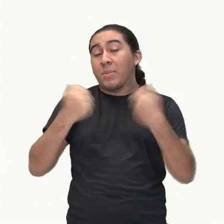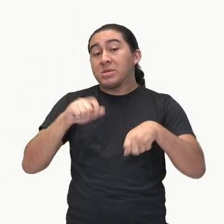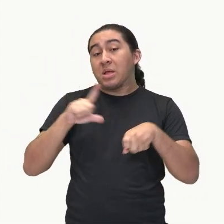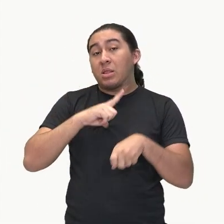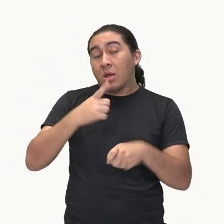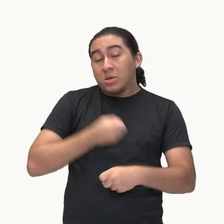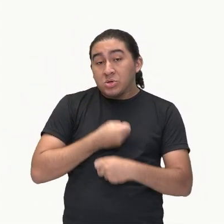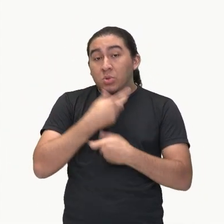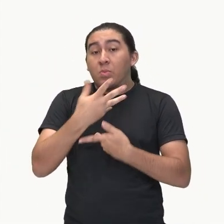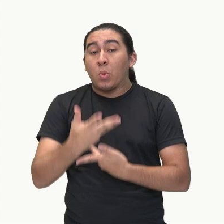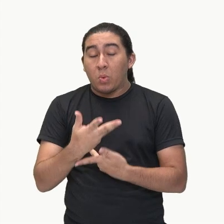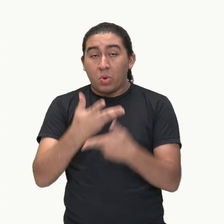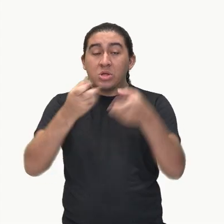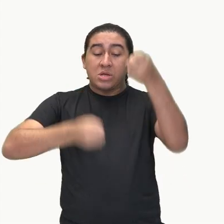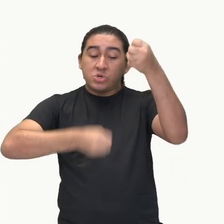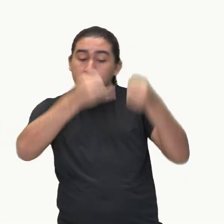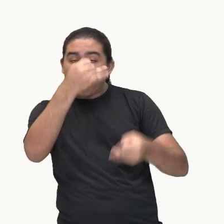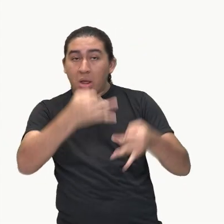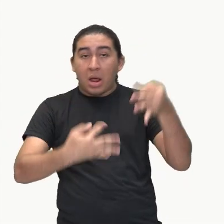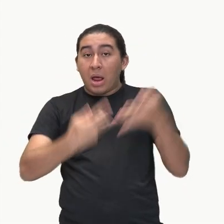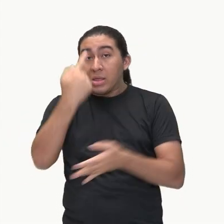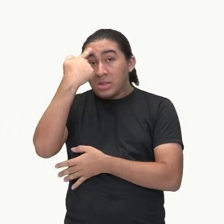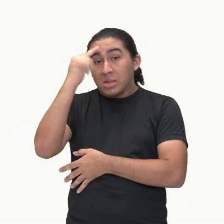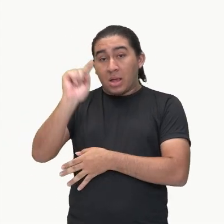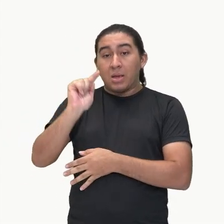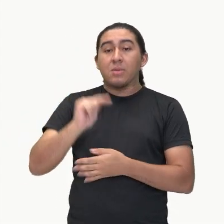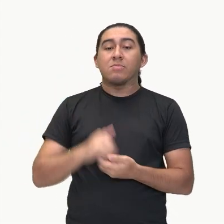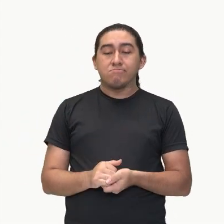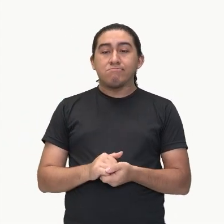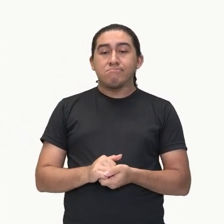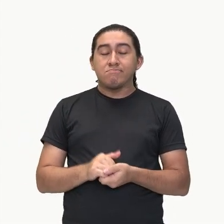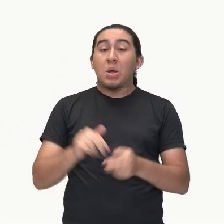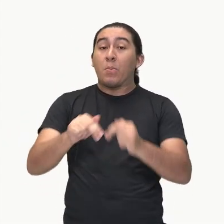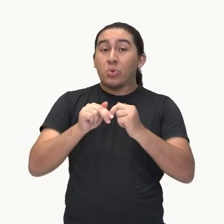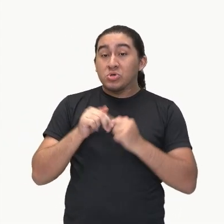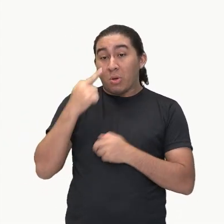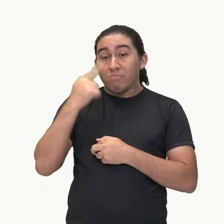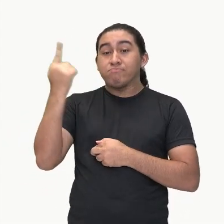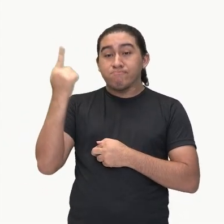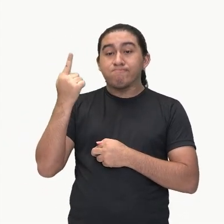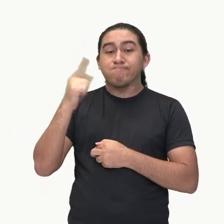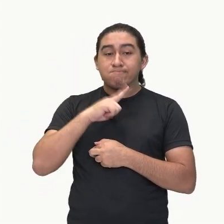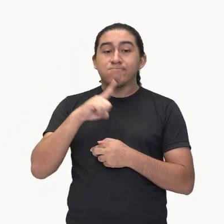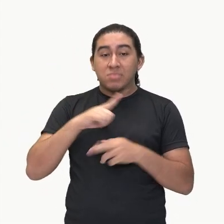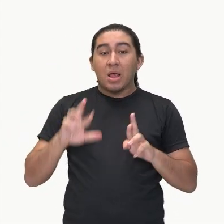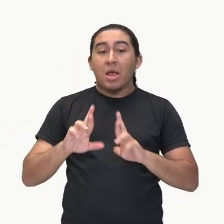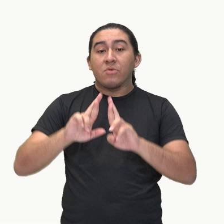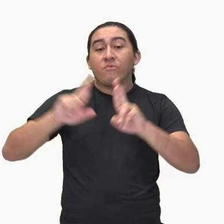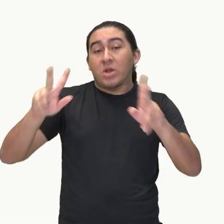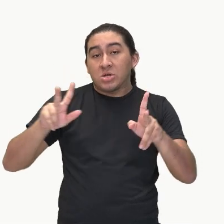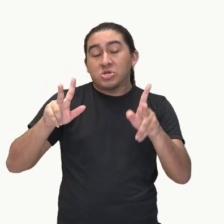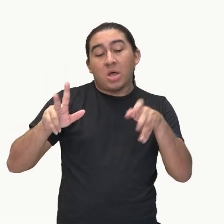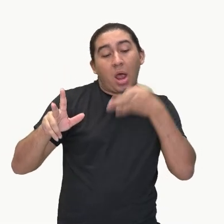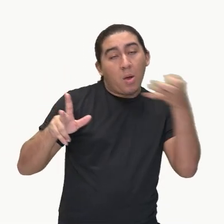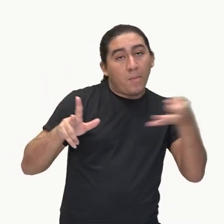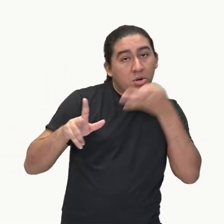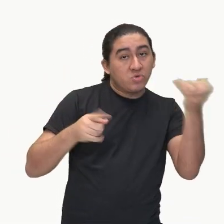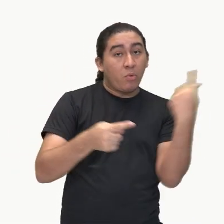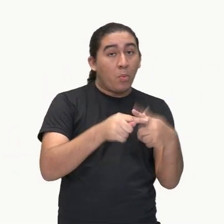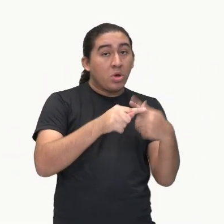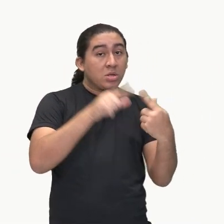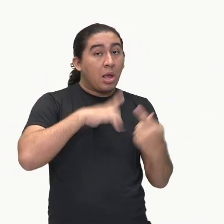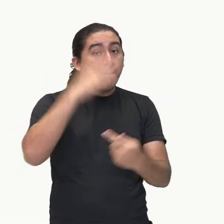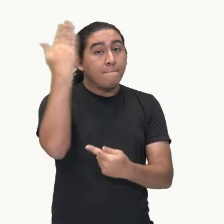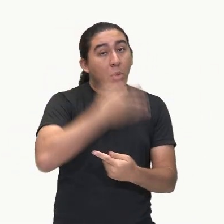explicar ideias. Daí a sua dupla natureza. É argumentativo porque defende